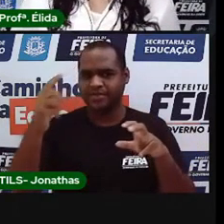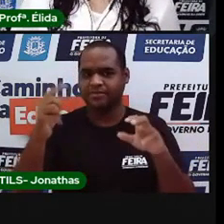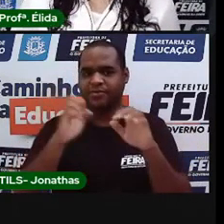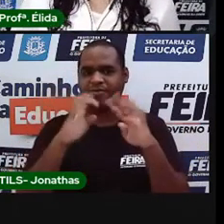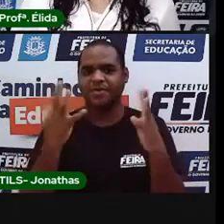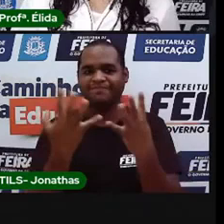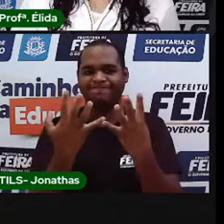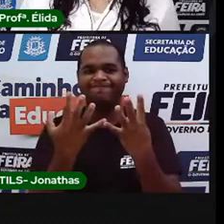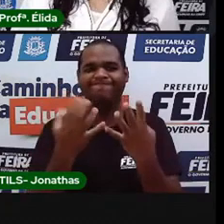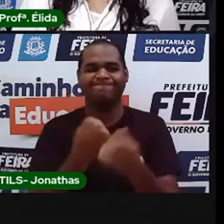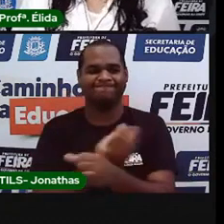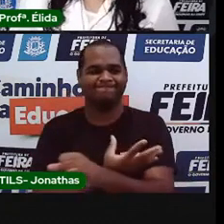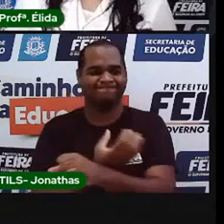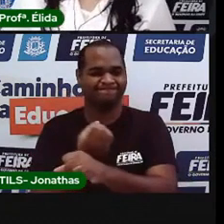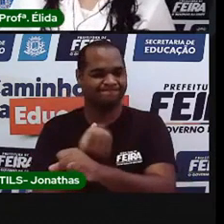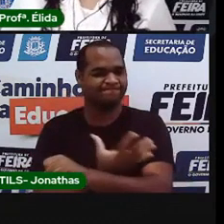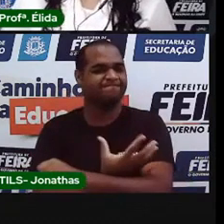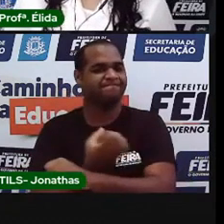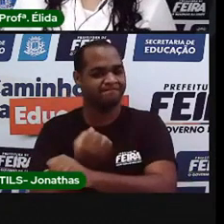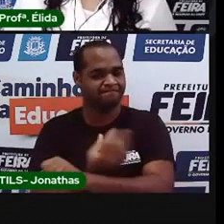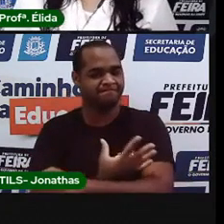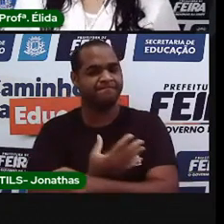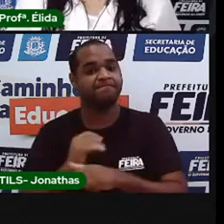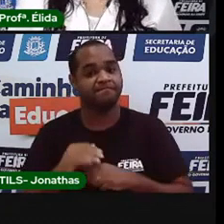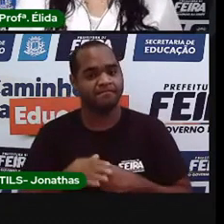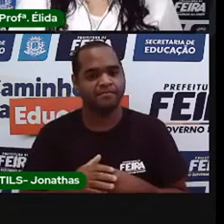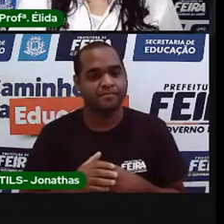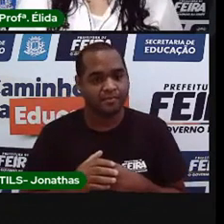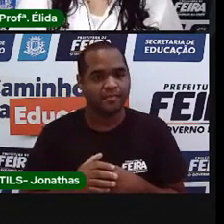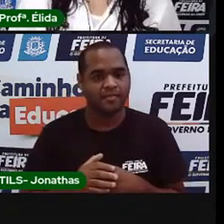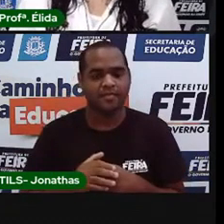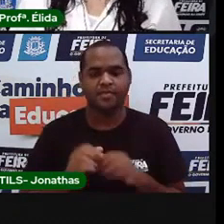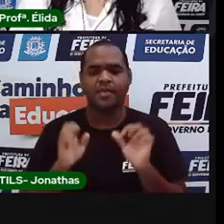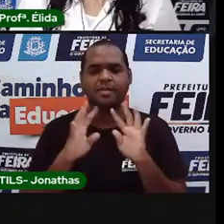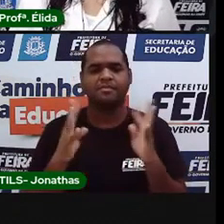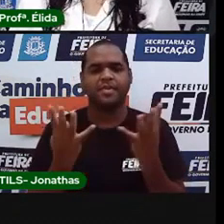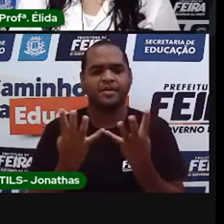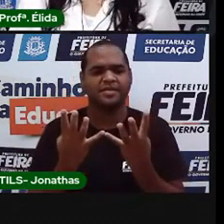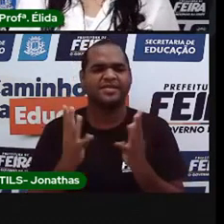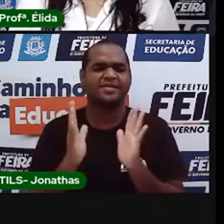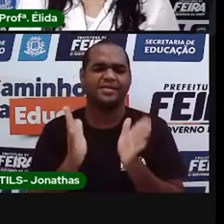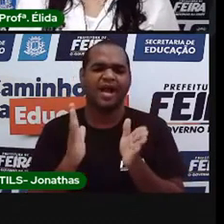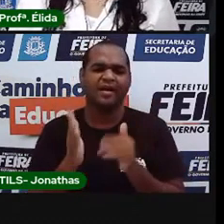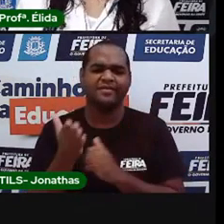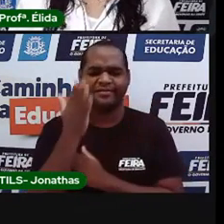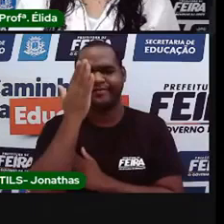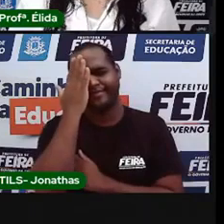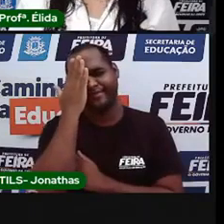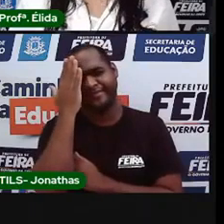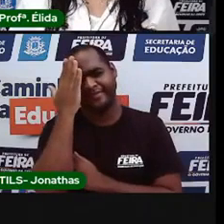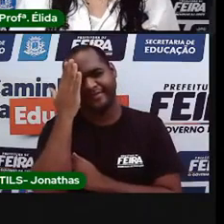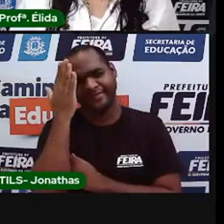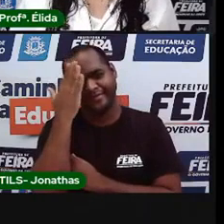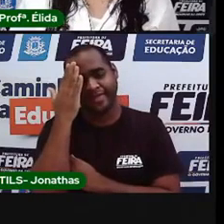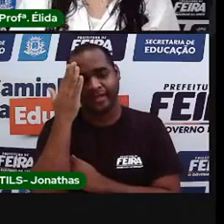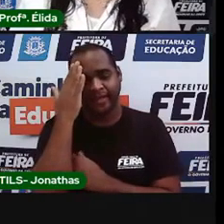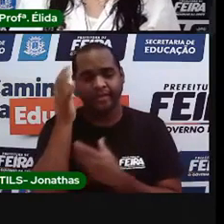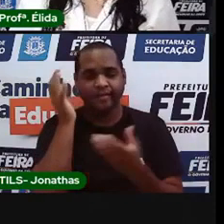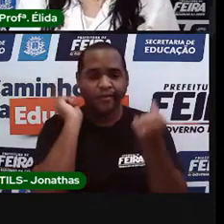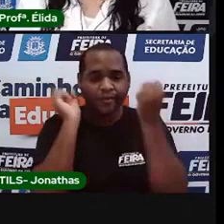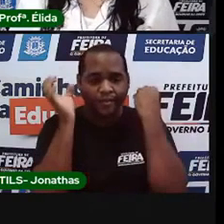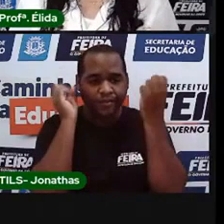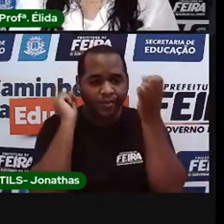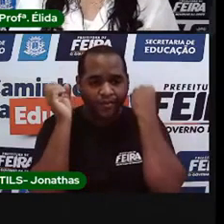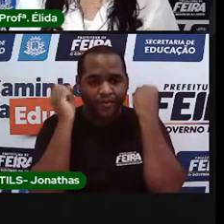emoções. Pró. Pandemia, eu já sei, porque eu tenho ouvido muito